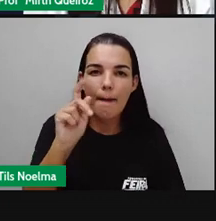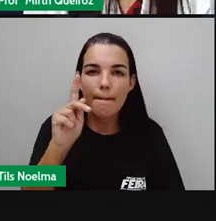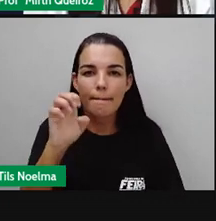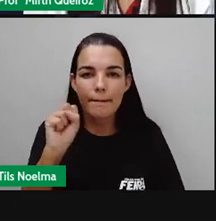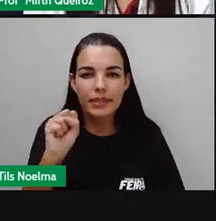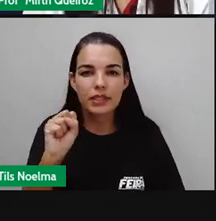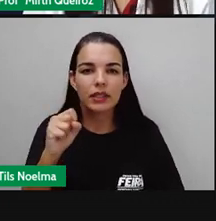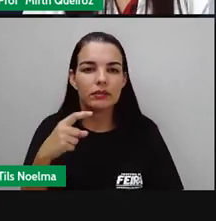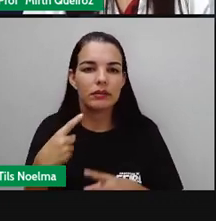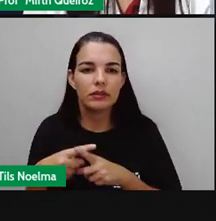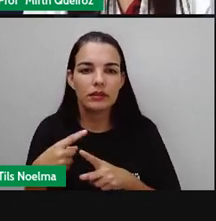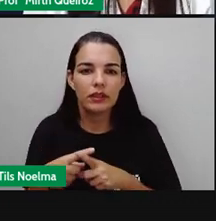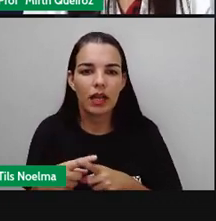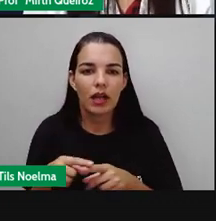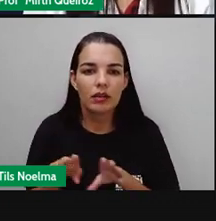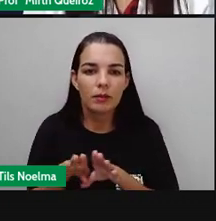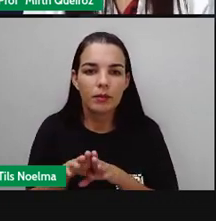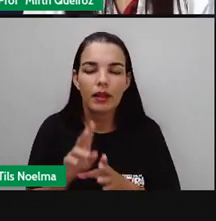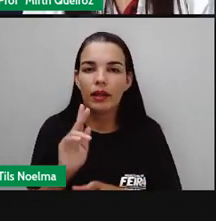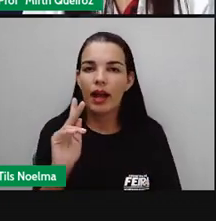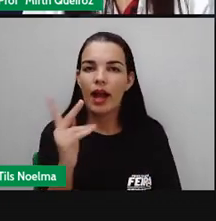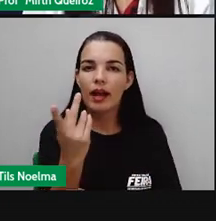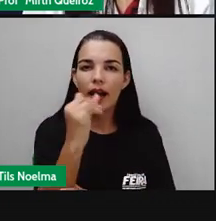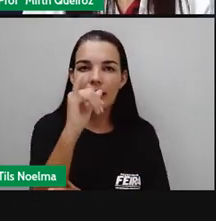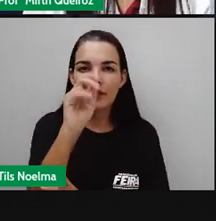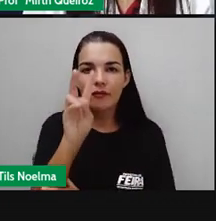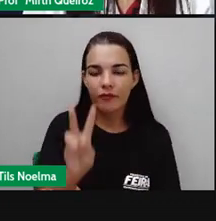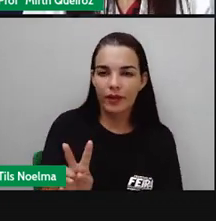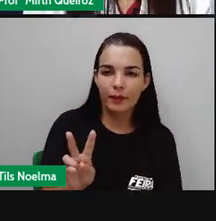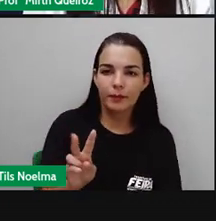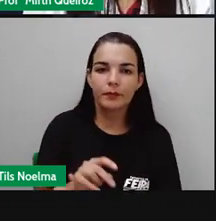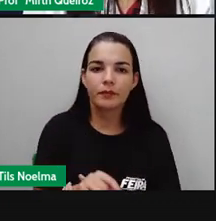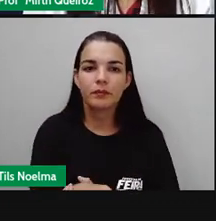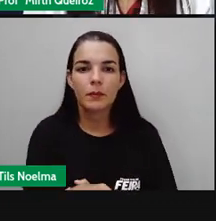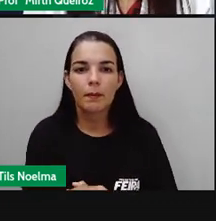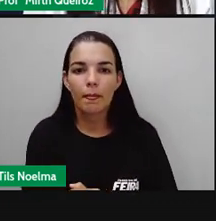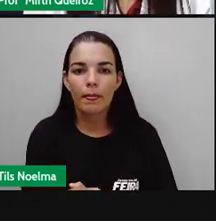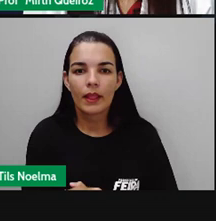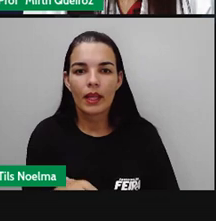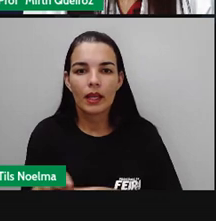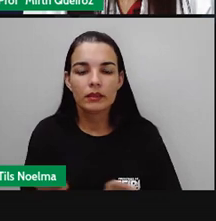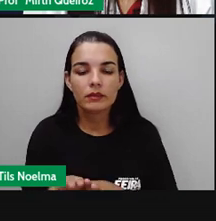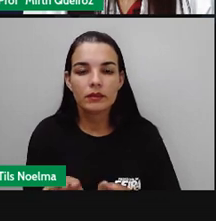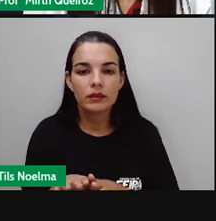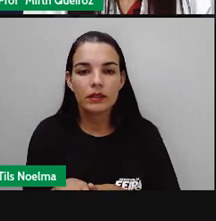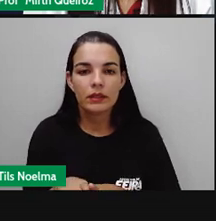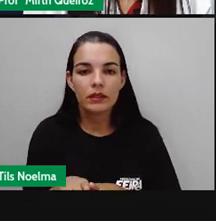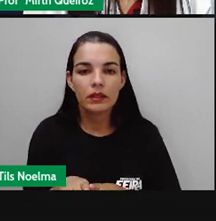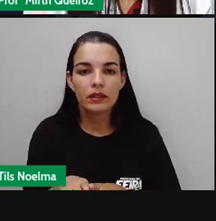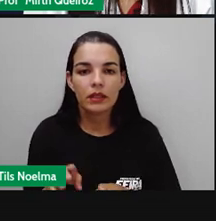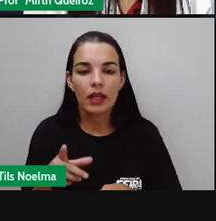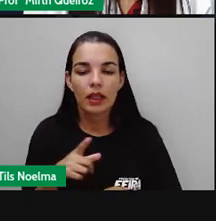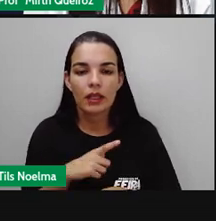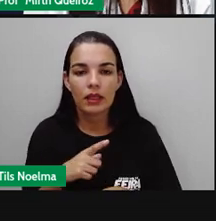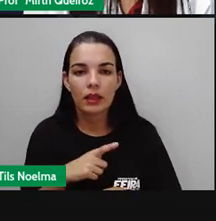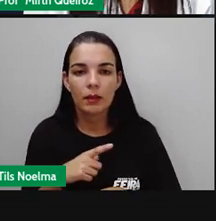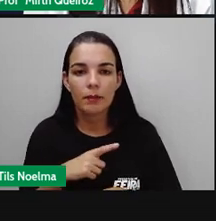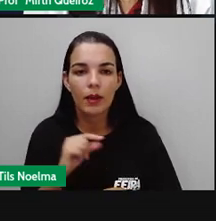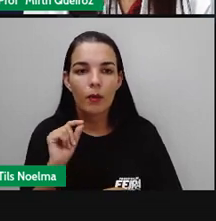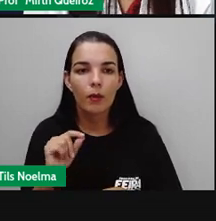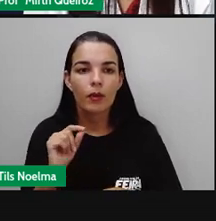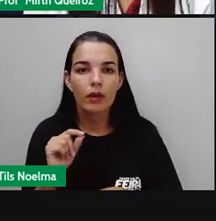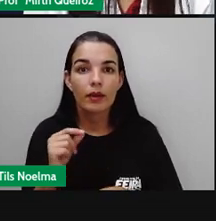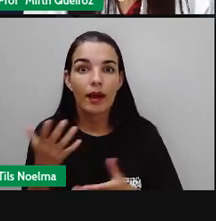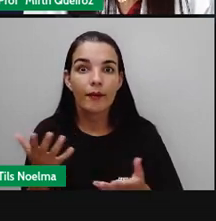sida, que é a AIDS. E nós temos também um exemplo aí de doenças causadas por vírus. Temos o